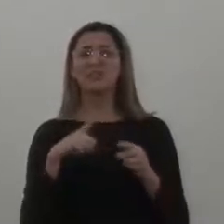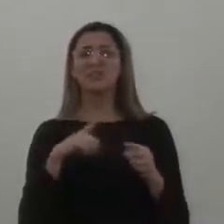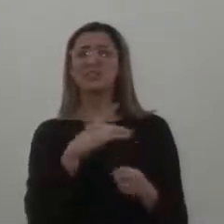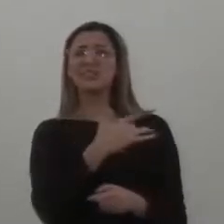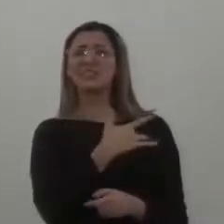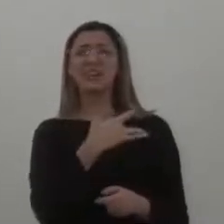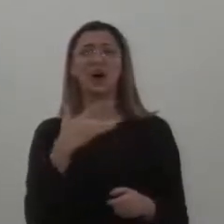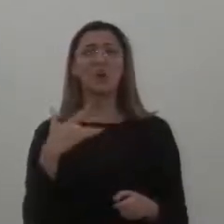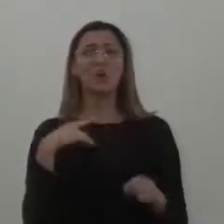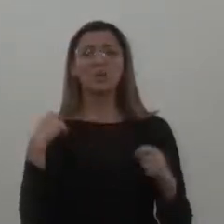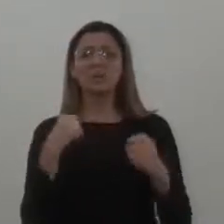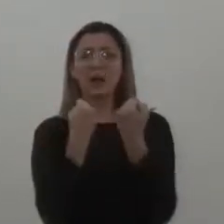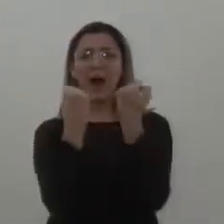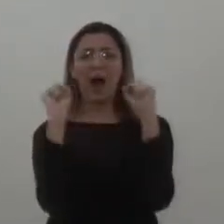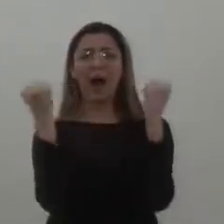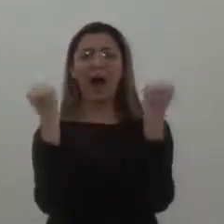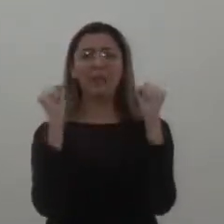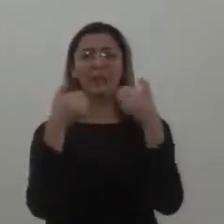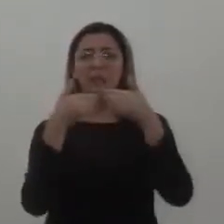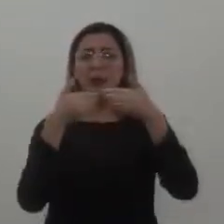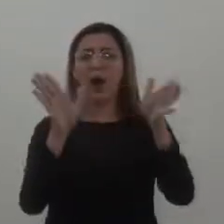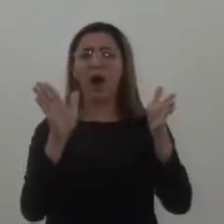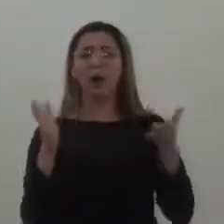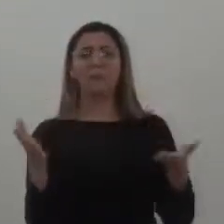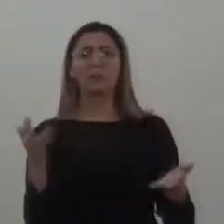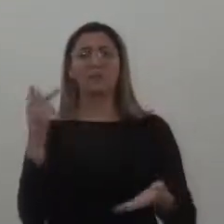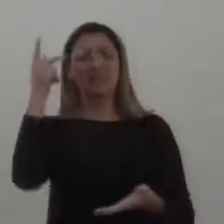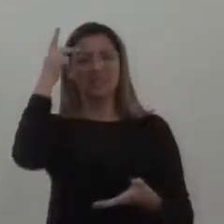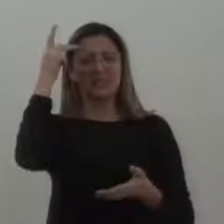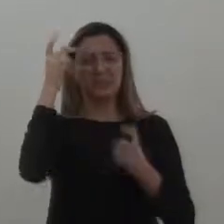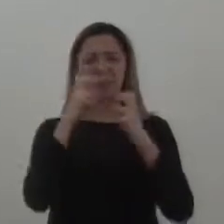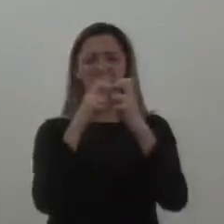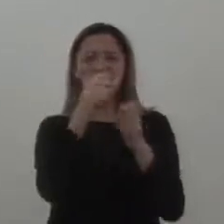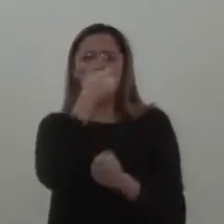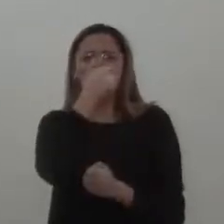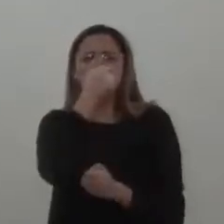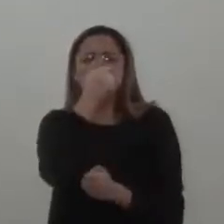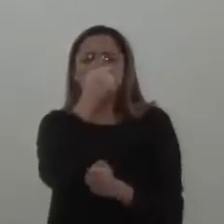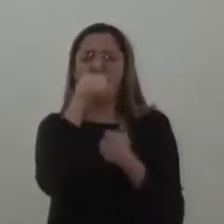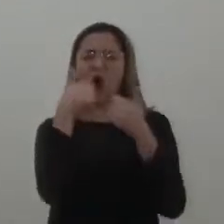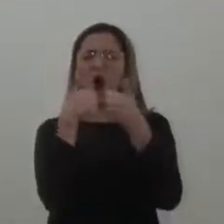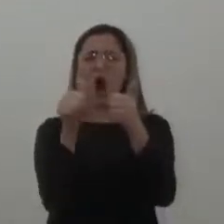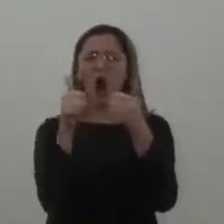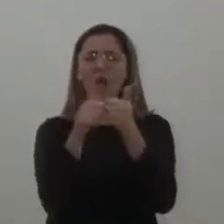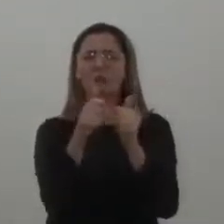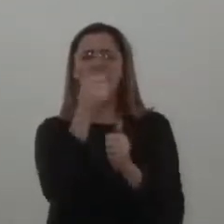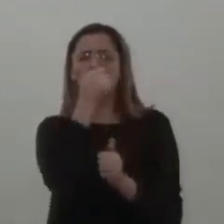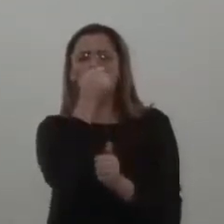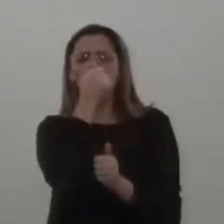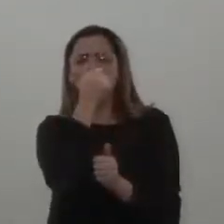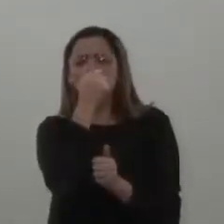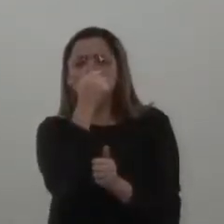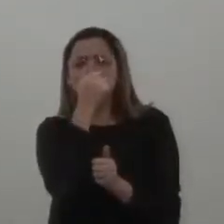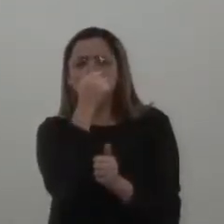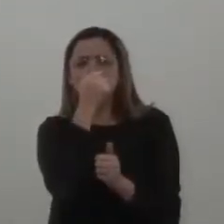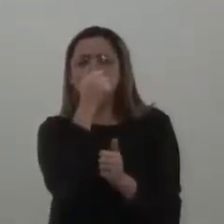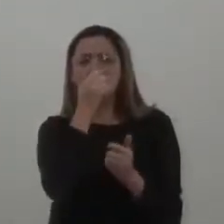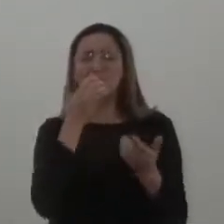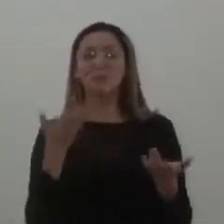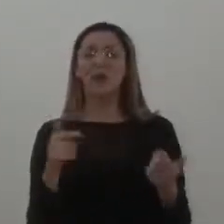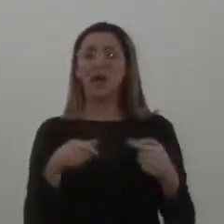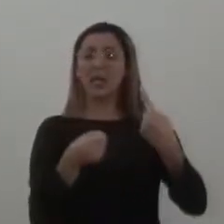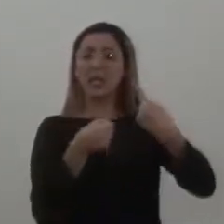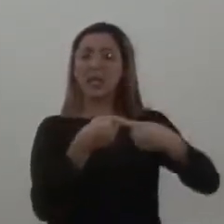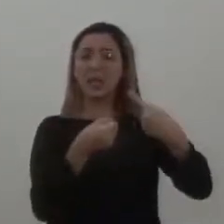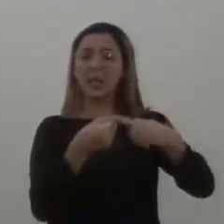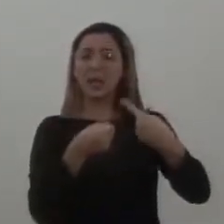saúde, gente. Temos que ver isso. Agora vejo São Paulo, o metrô cheio, ônibus superlotado e a prega, essa maldade no interior,